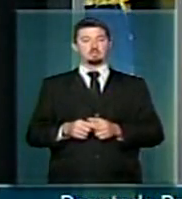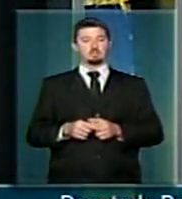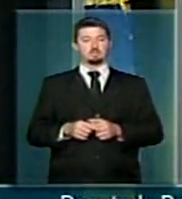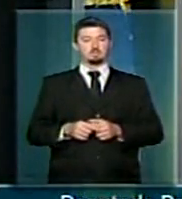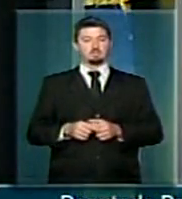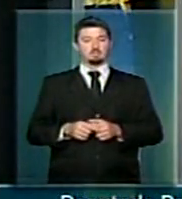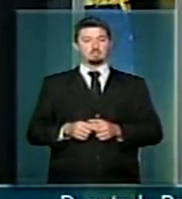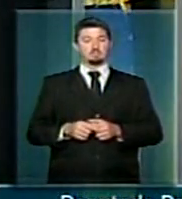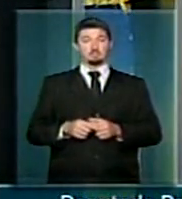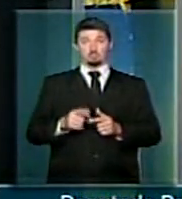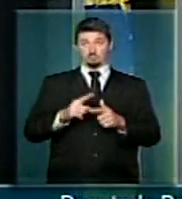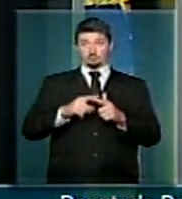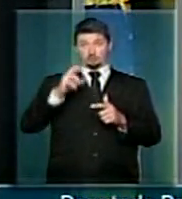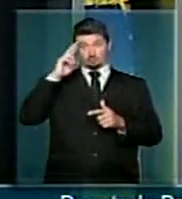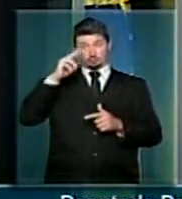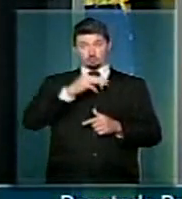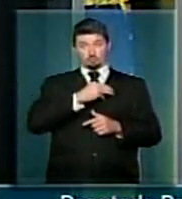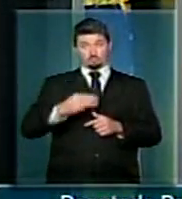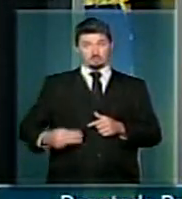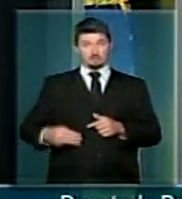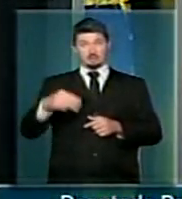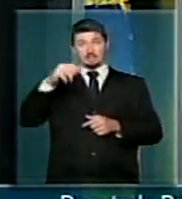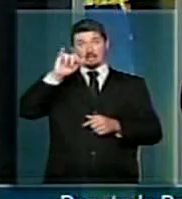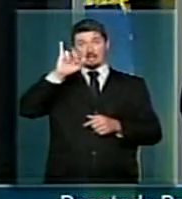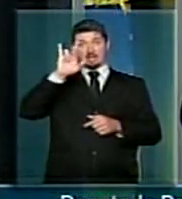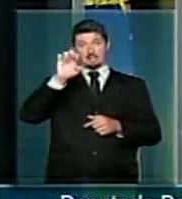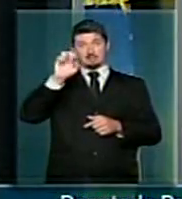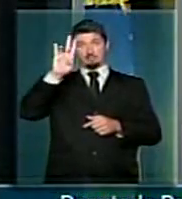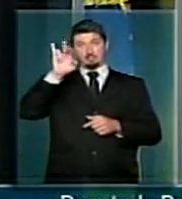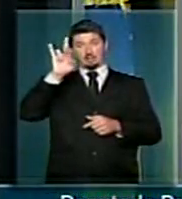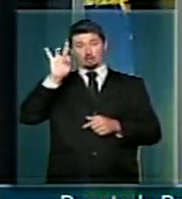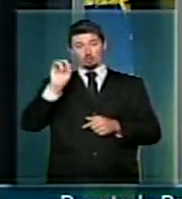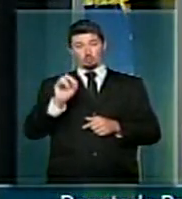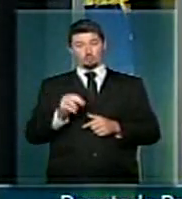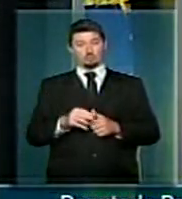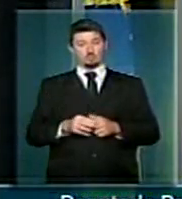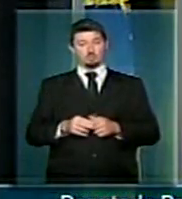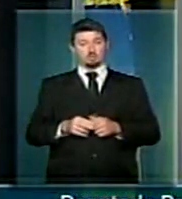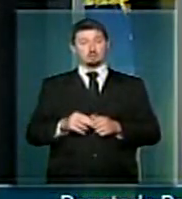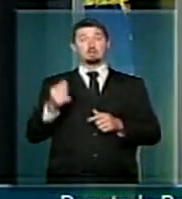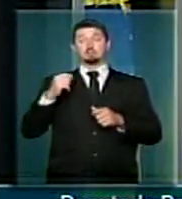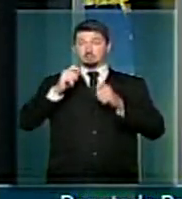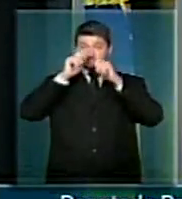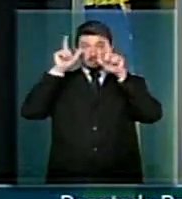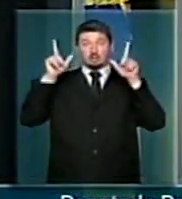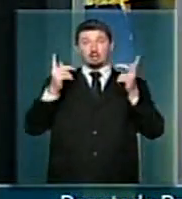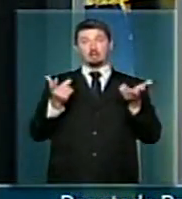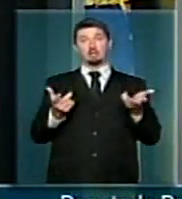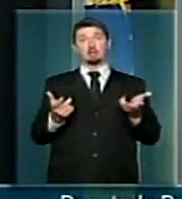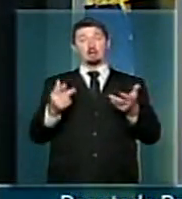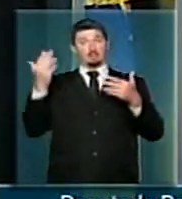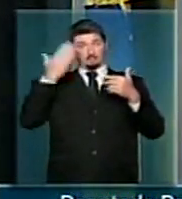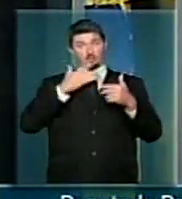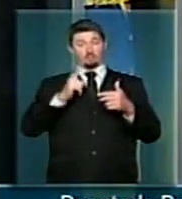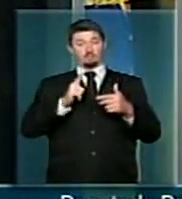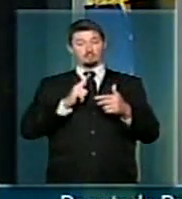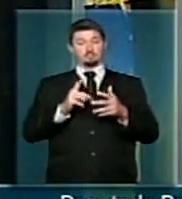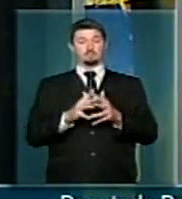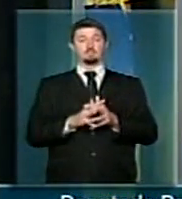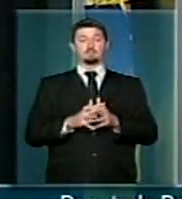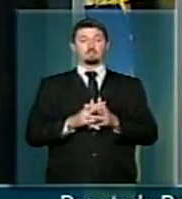ministro Ayres Brito, ela é genocida. E a prova está também que